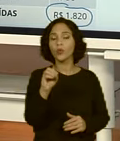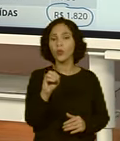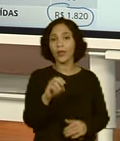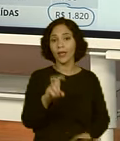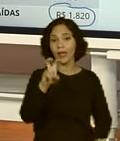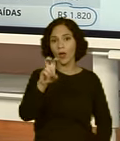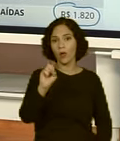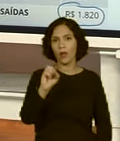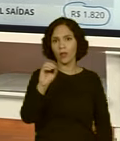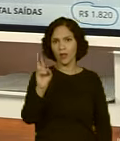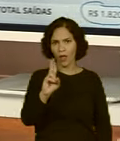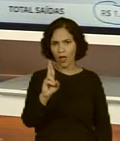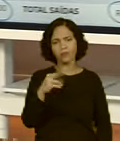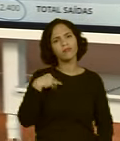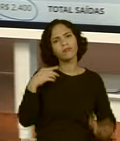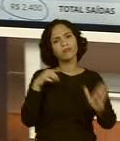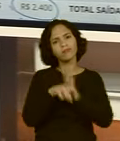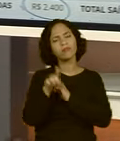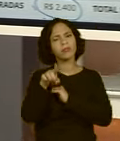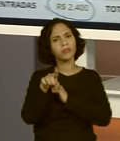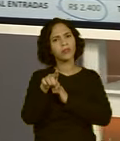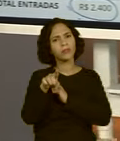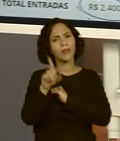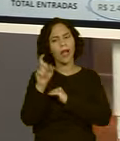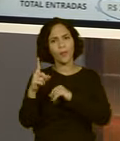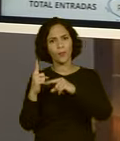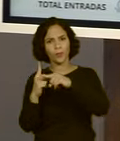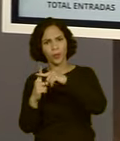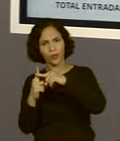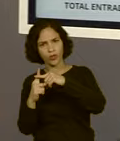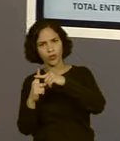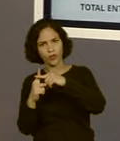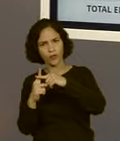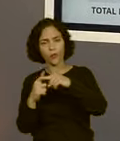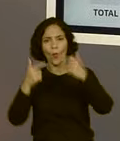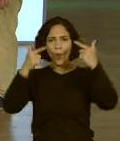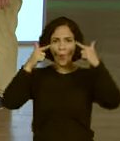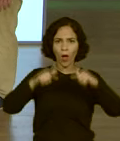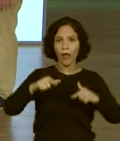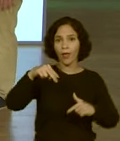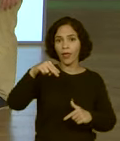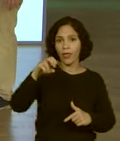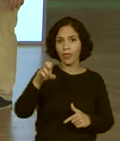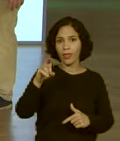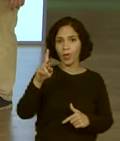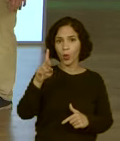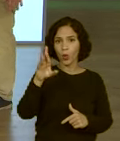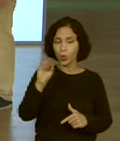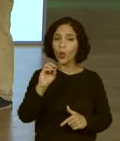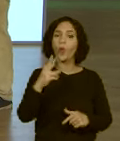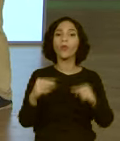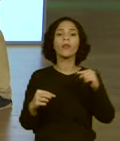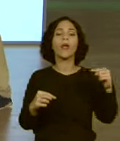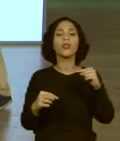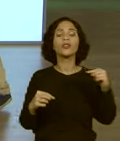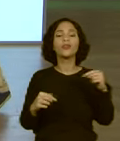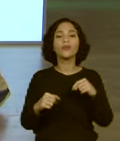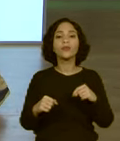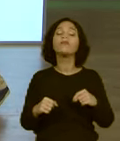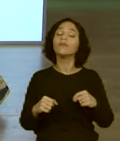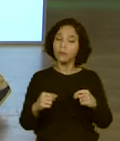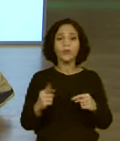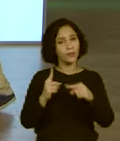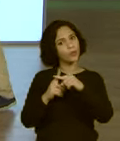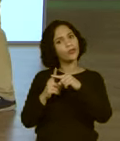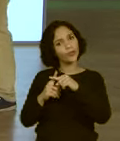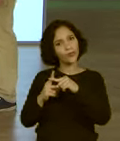Esse saldo, professor, é positivo, é neutro ou é negativo? Bem positivo. Positivo,